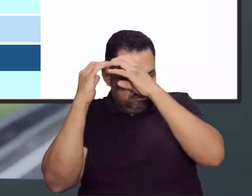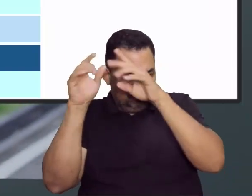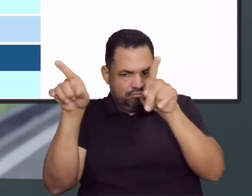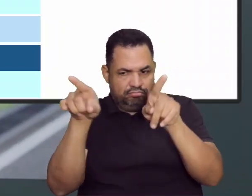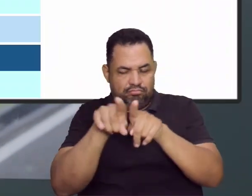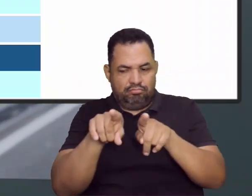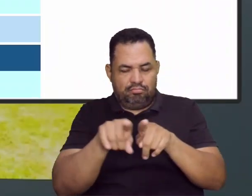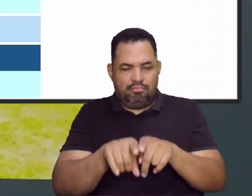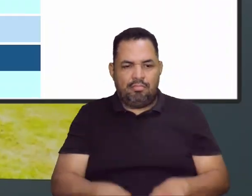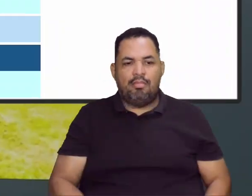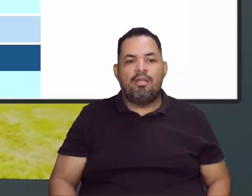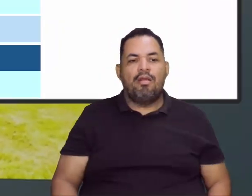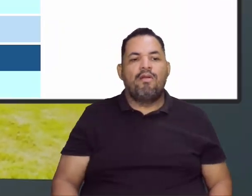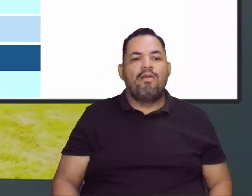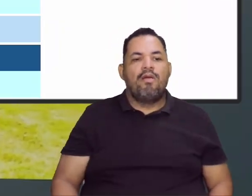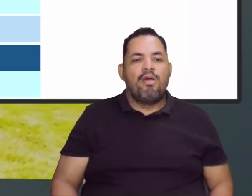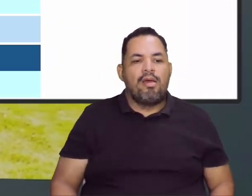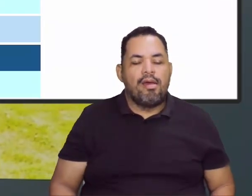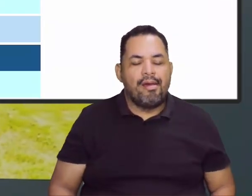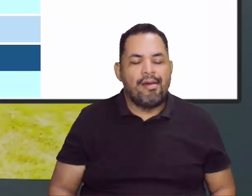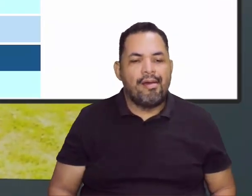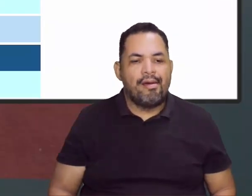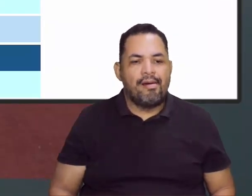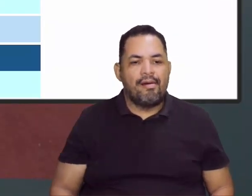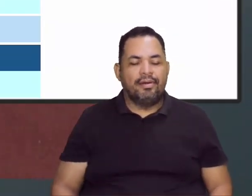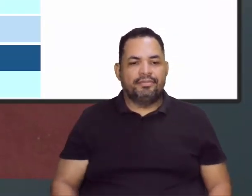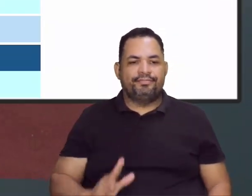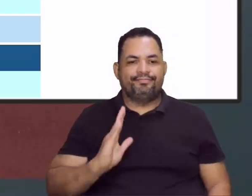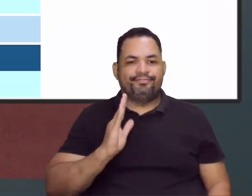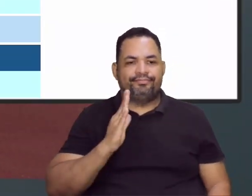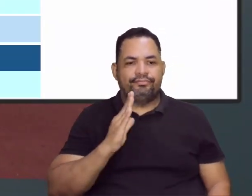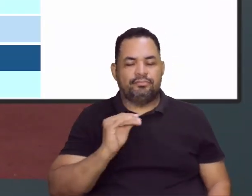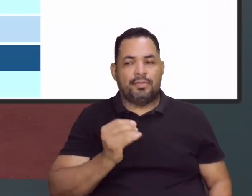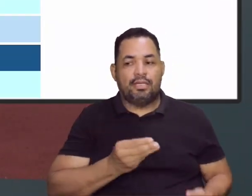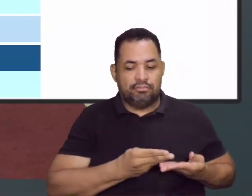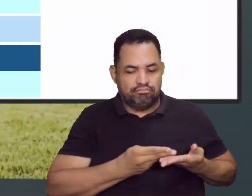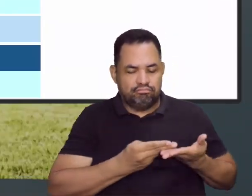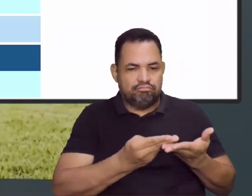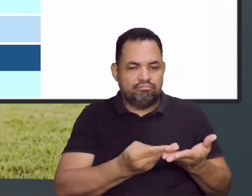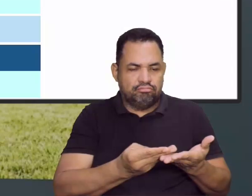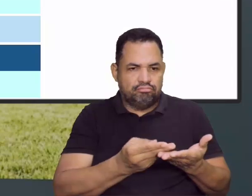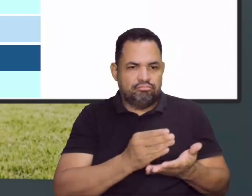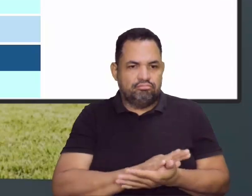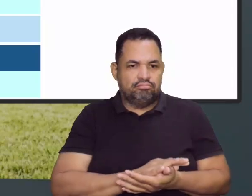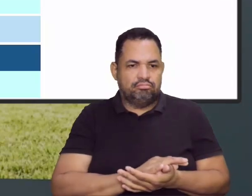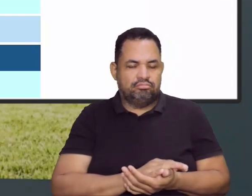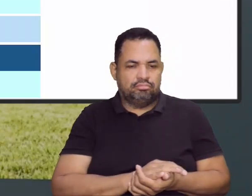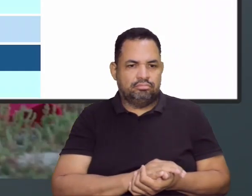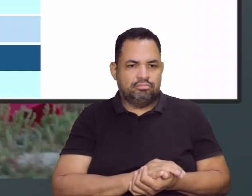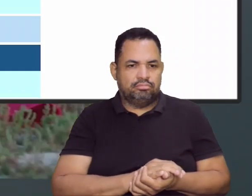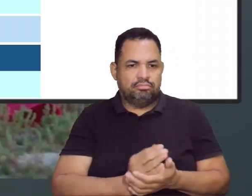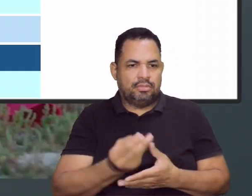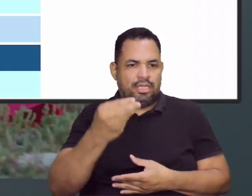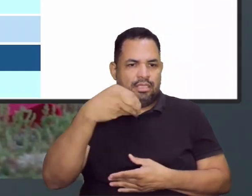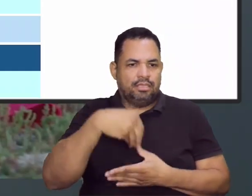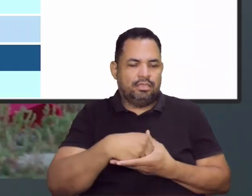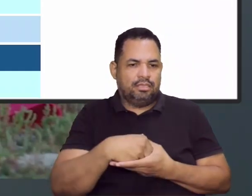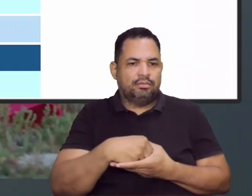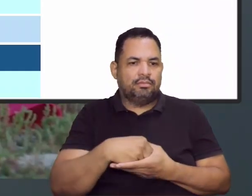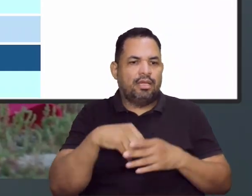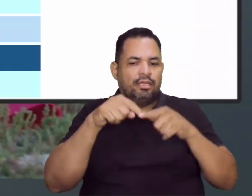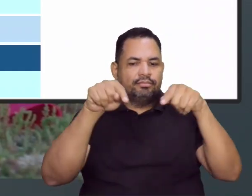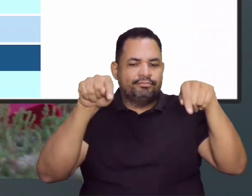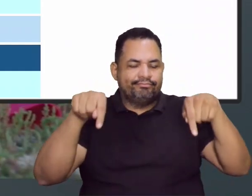levei, eu já autorizei, né, a levarem jogos, né, como o de Playstation, para dentro da sala de aula,